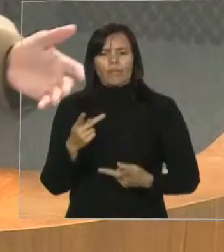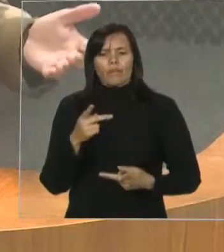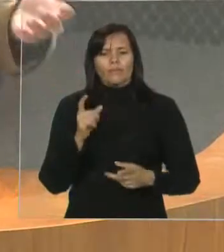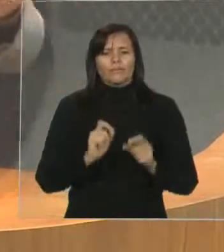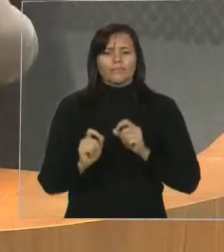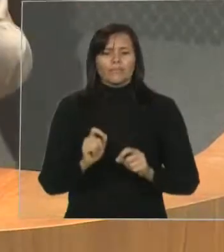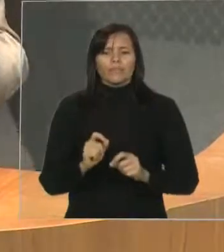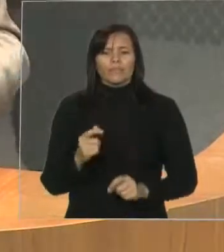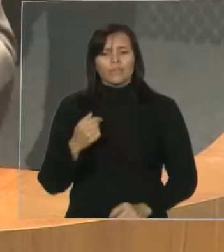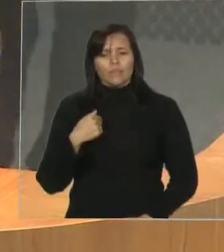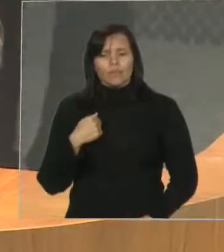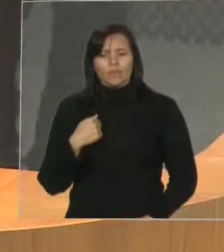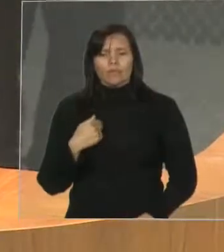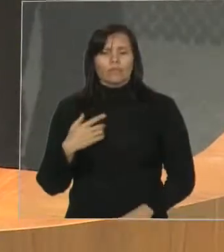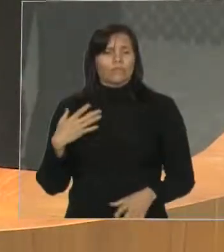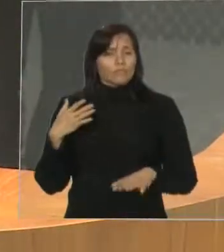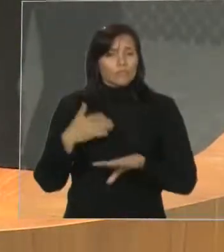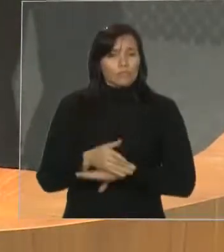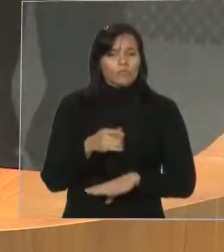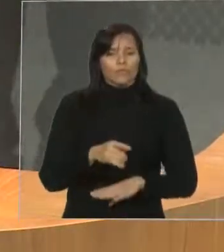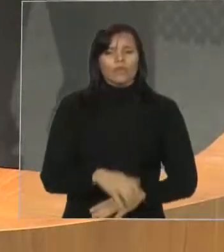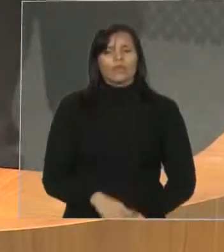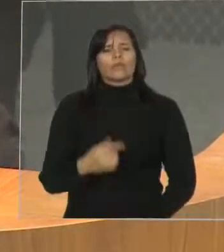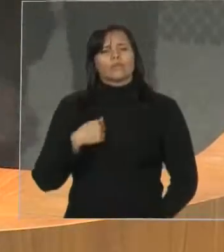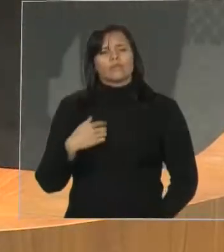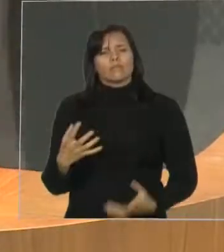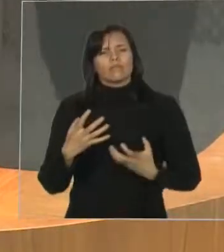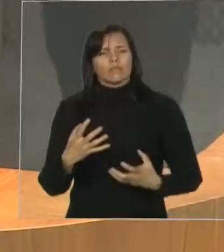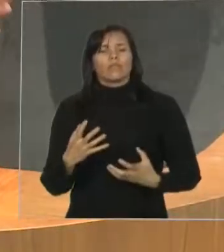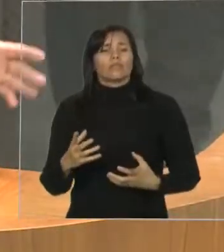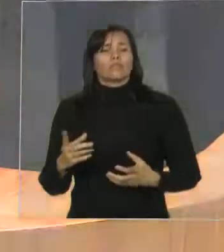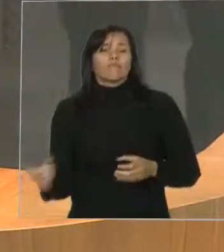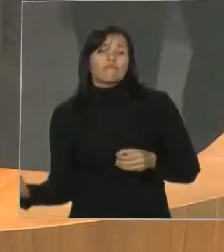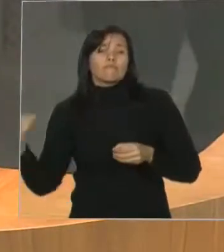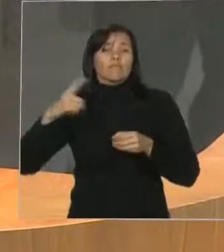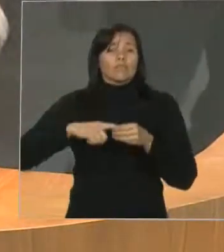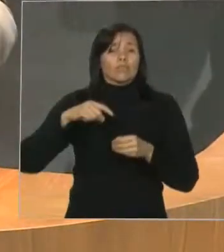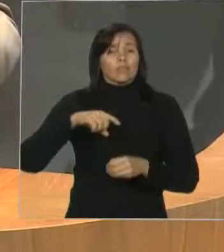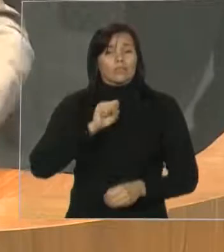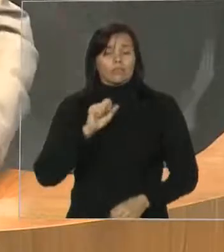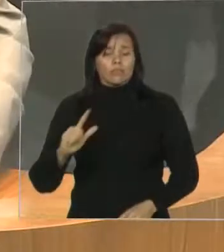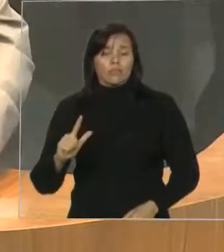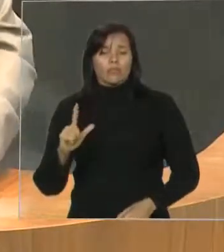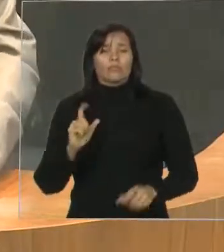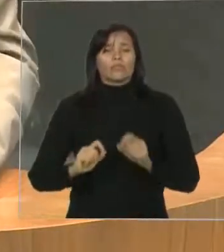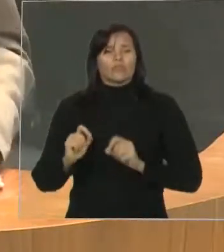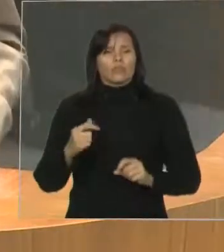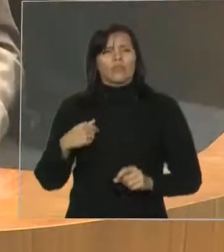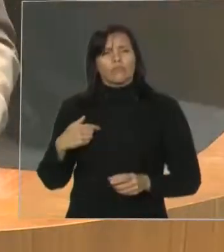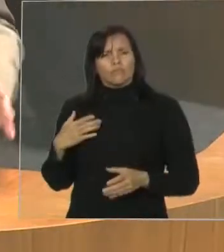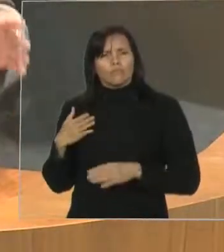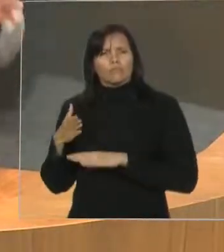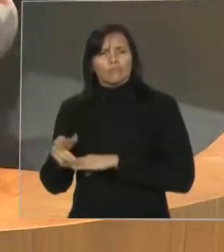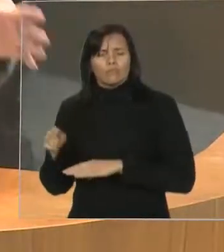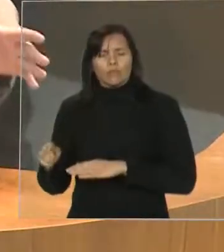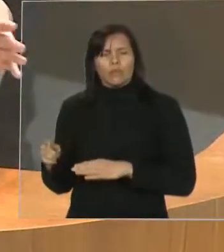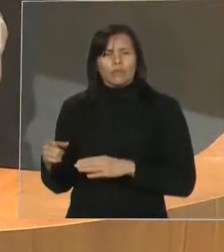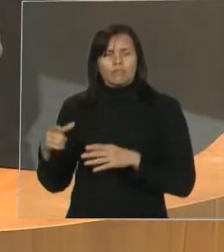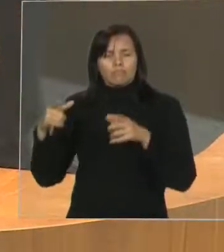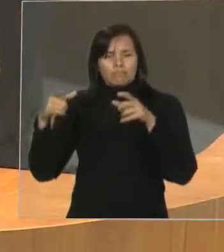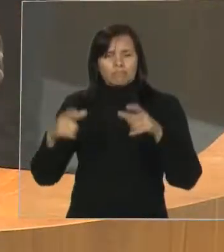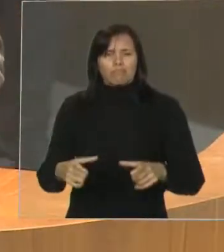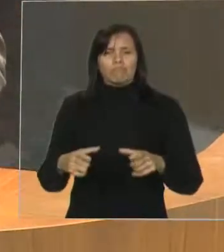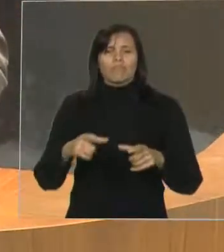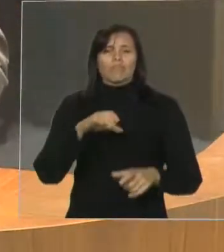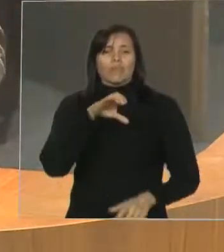oportunidade, claro, de retornar pelo ferro e eu o fiz indo realmente ao Cujup para chegar a